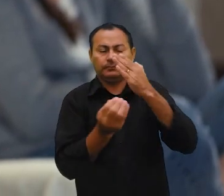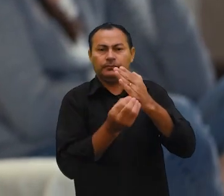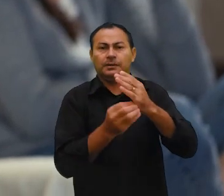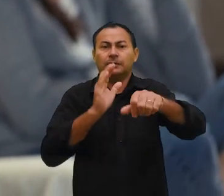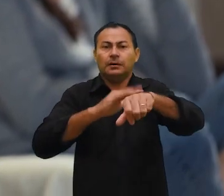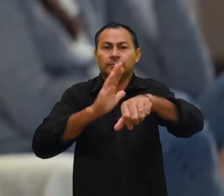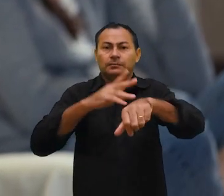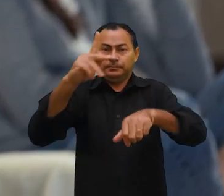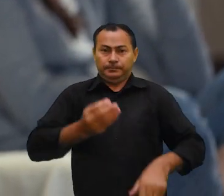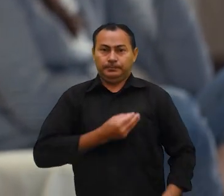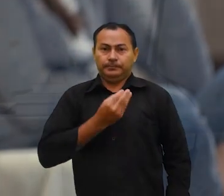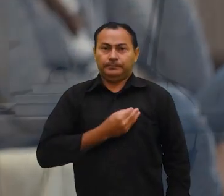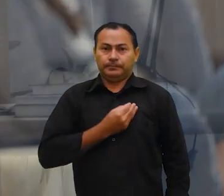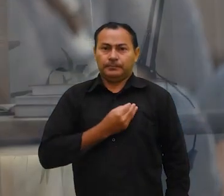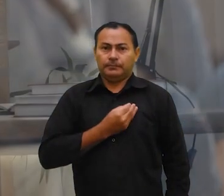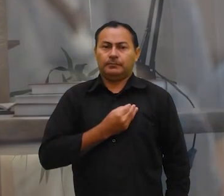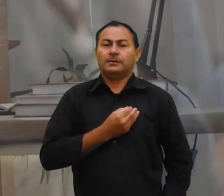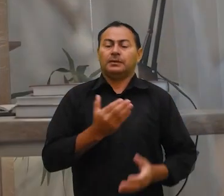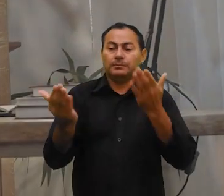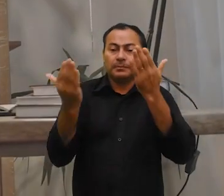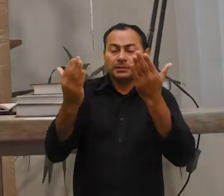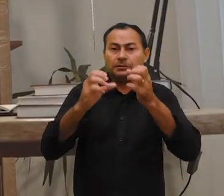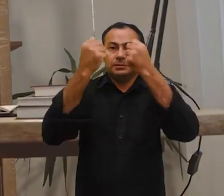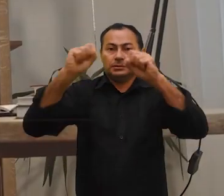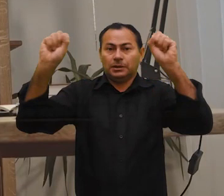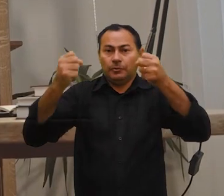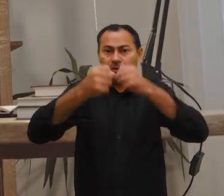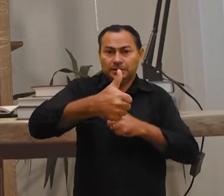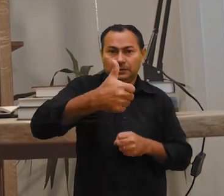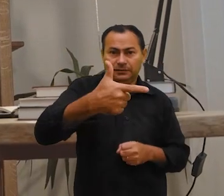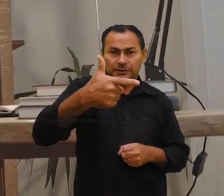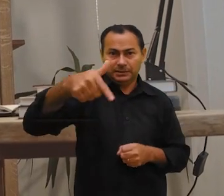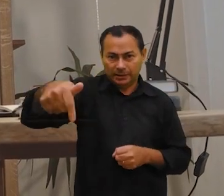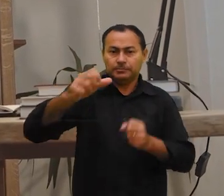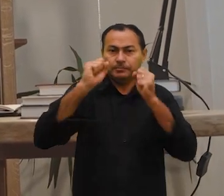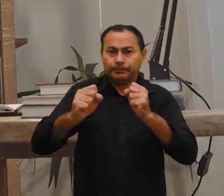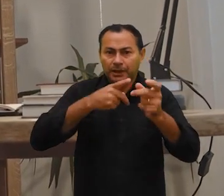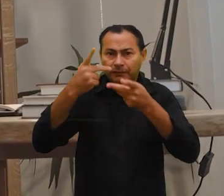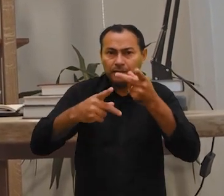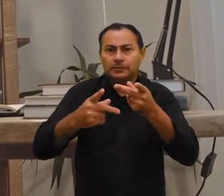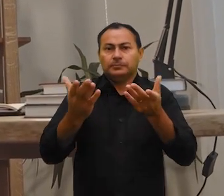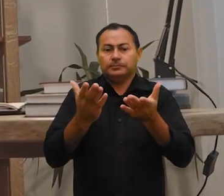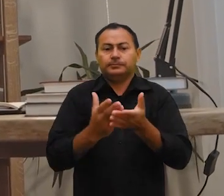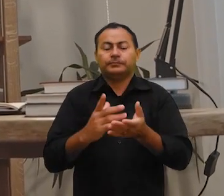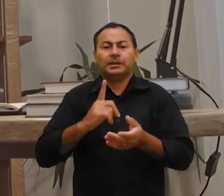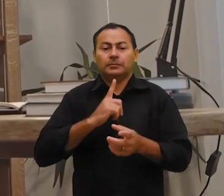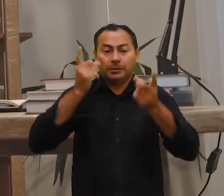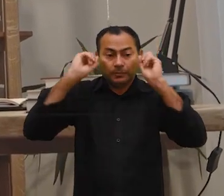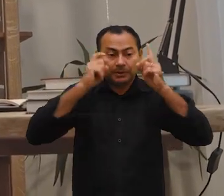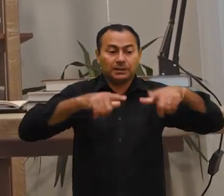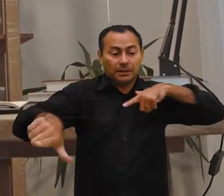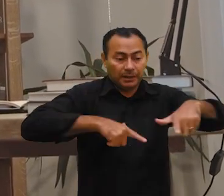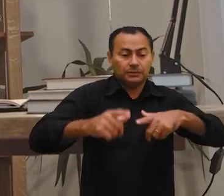acrescentar uma hora que seja a sua vida? Baseados no Salmo 127, podemos dizer que podemos acabar nos